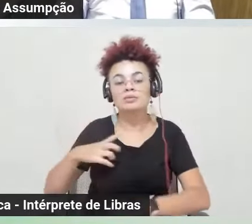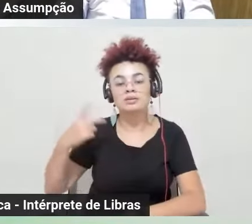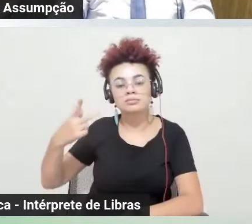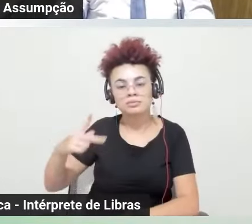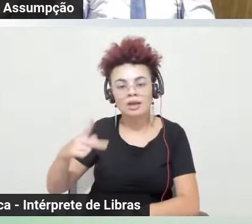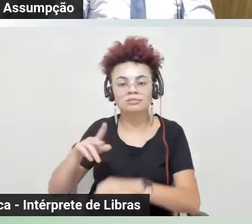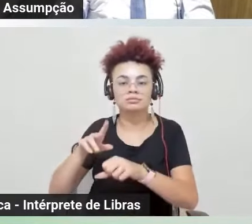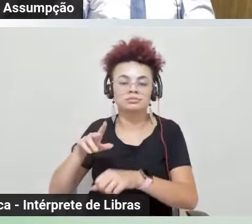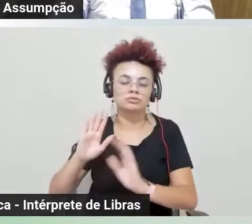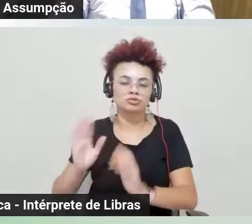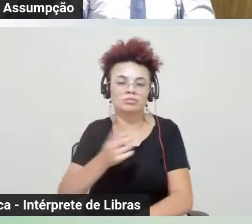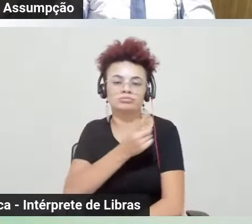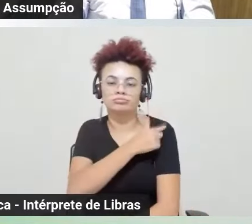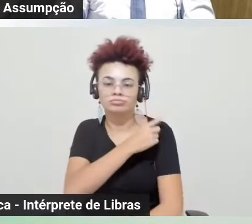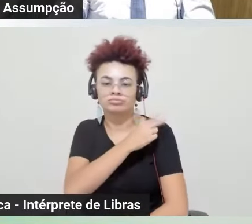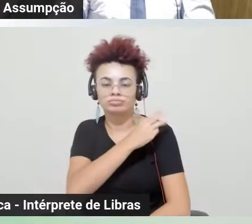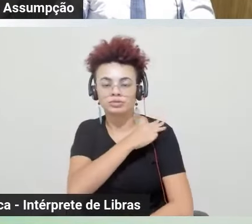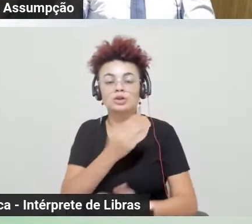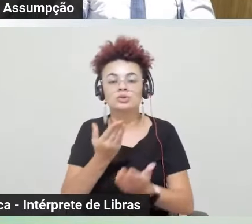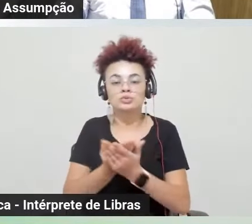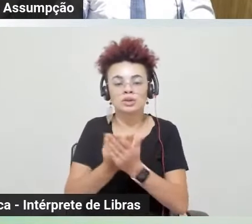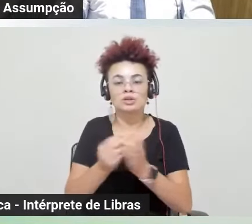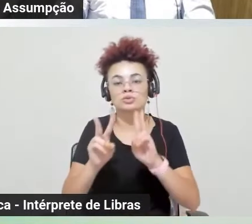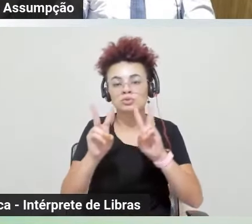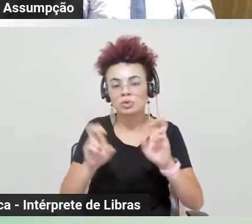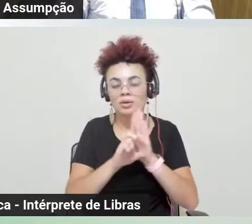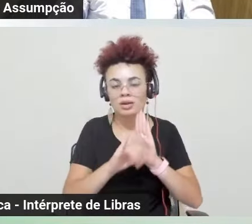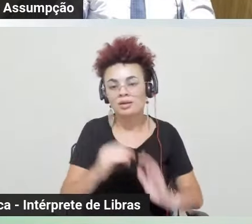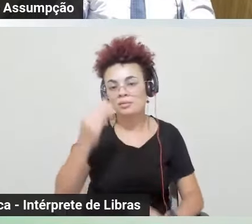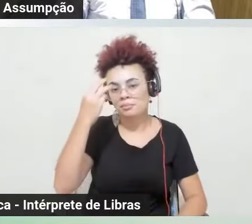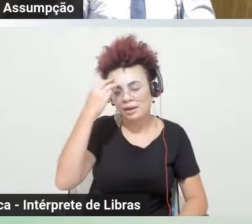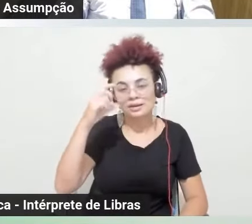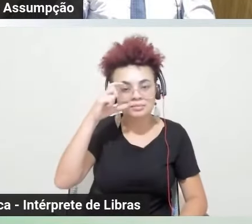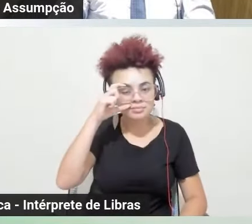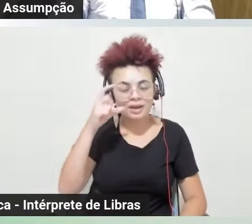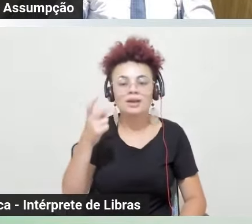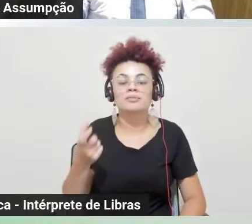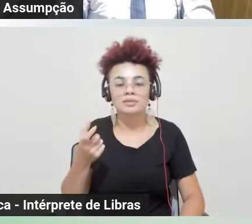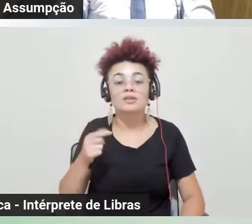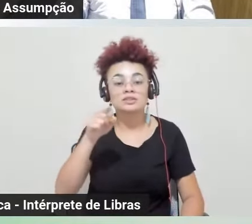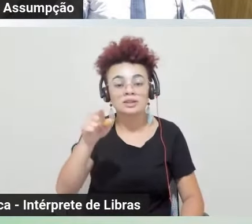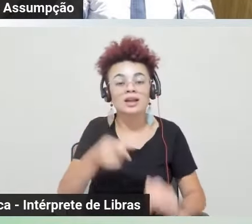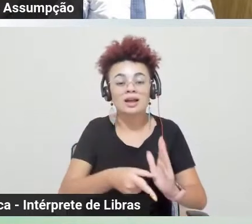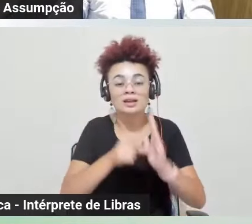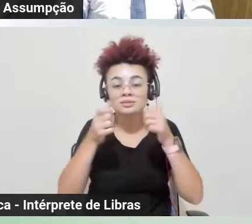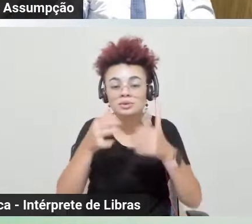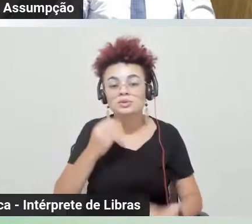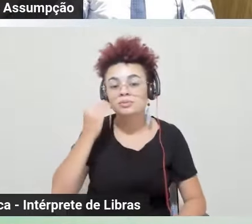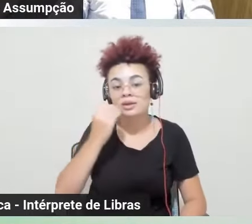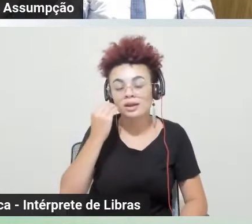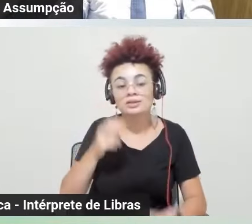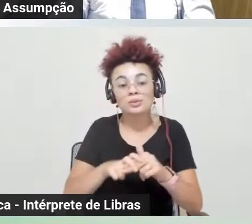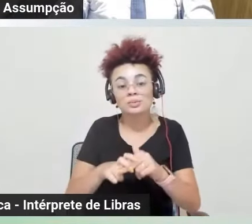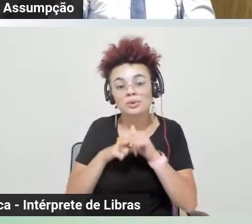discussão mais profunda da própria lei Maria da Penha que o senhor traz aí é um expertise, né? Então eu consigo enxergar essa ponte daquilo